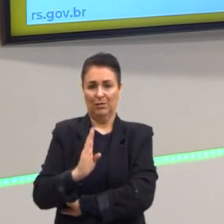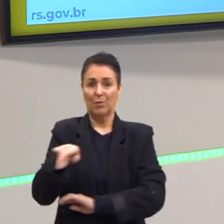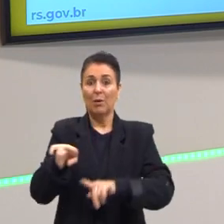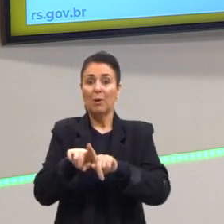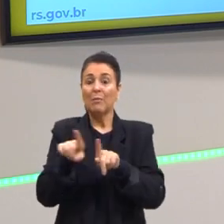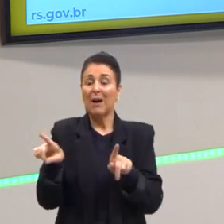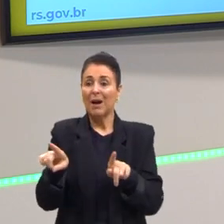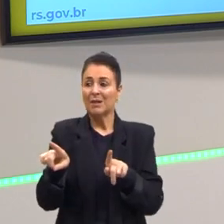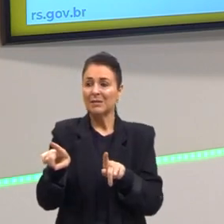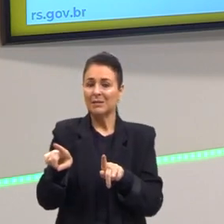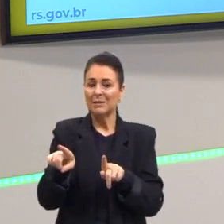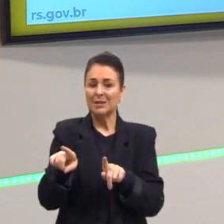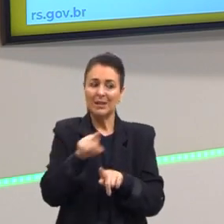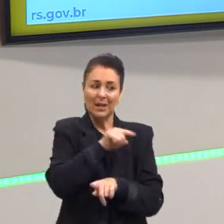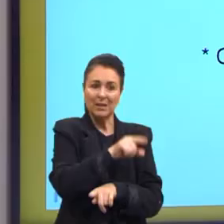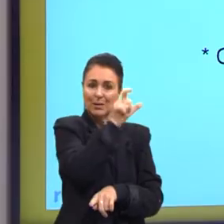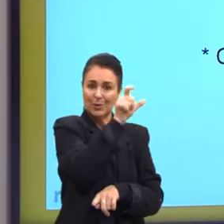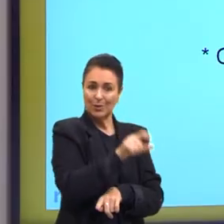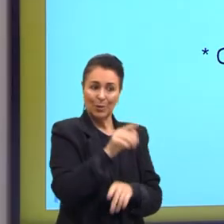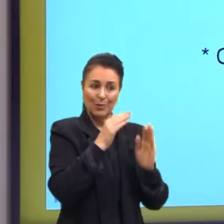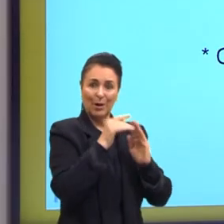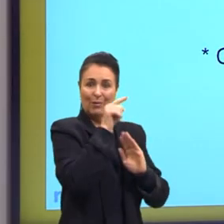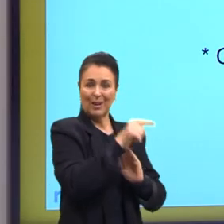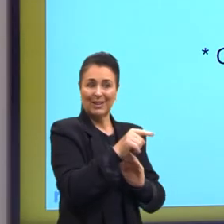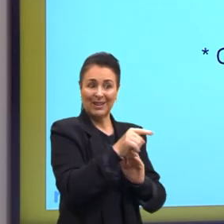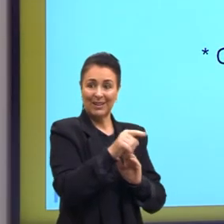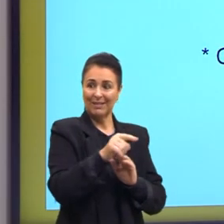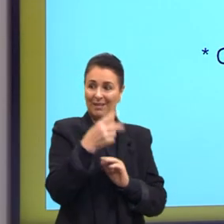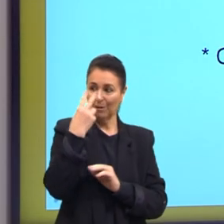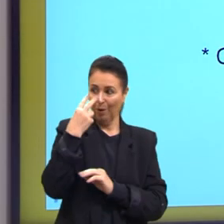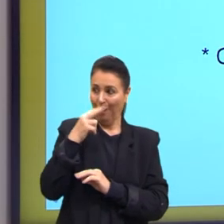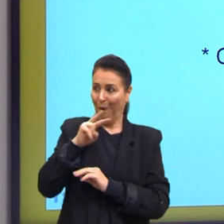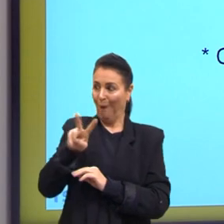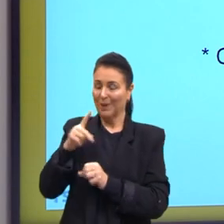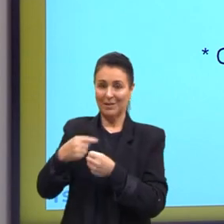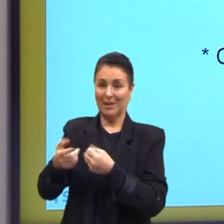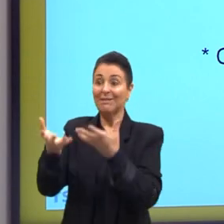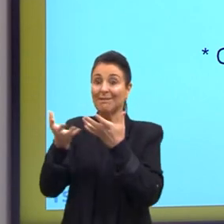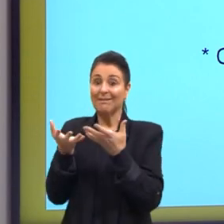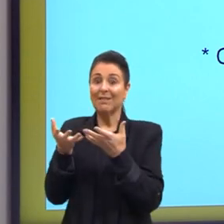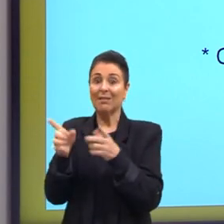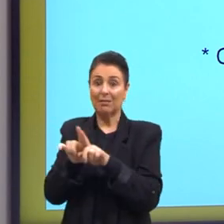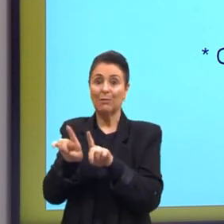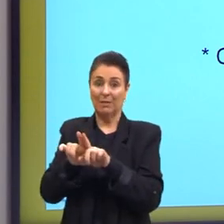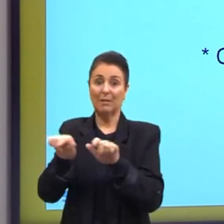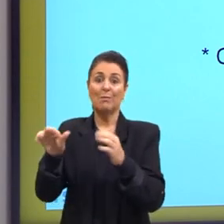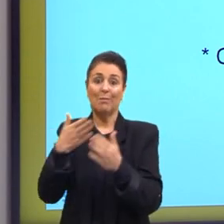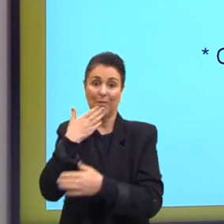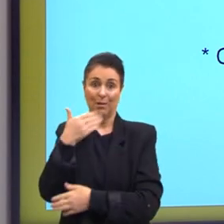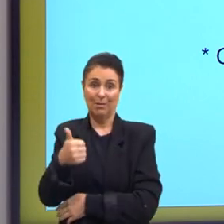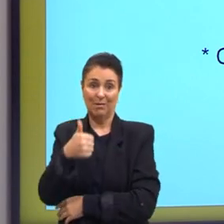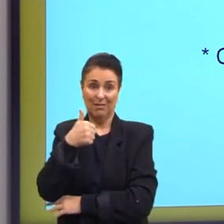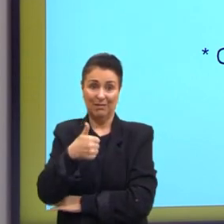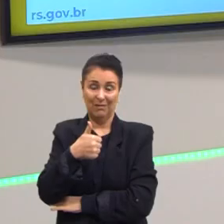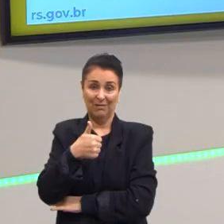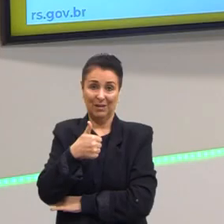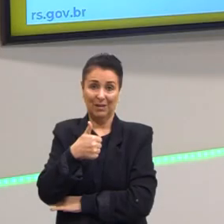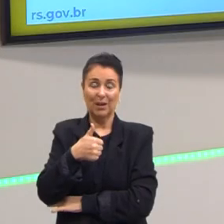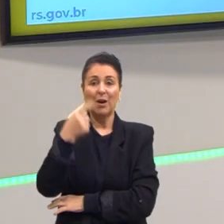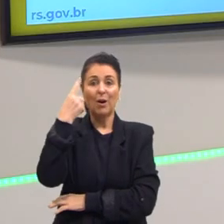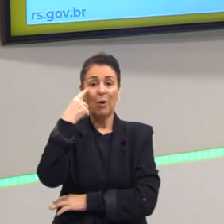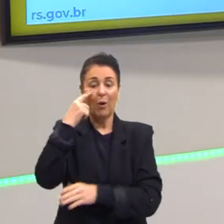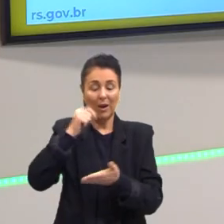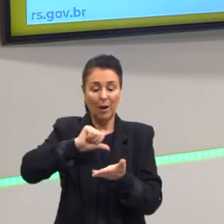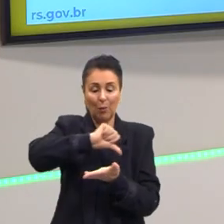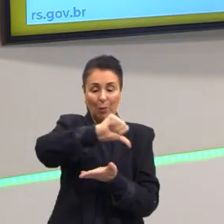o pessoal do campo para as zonas urbanas. podemos ver aqui, no mapa que